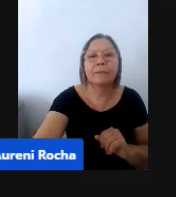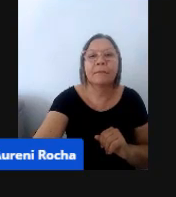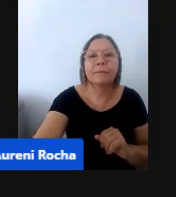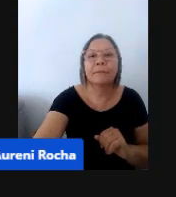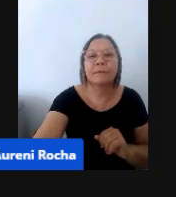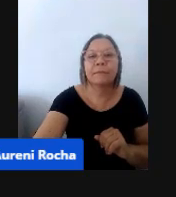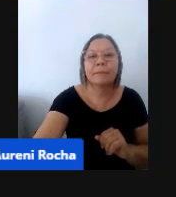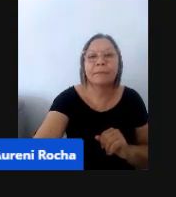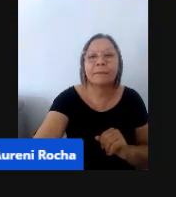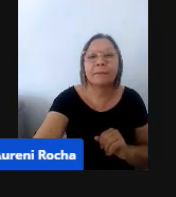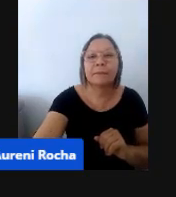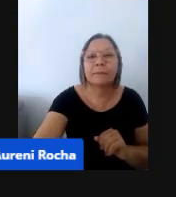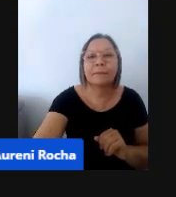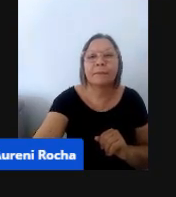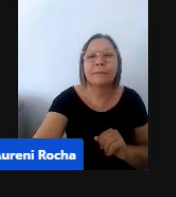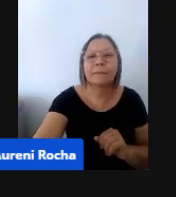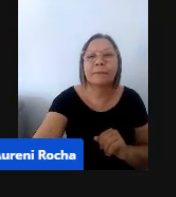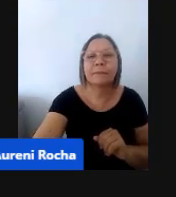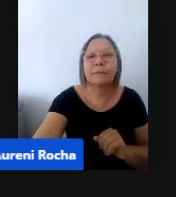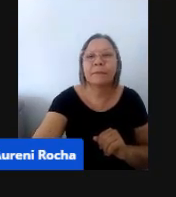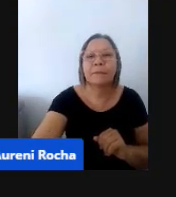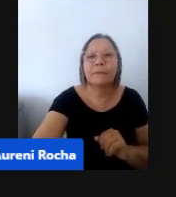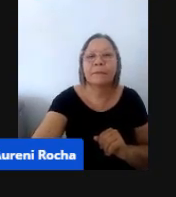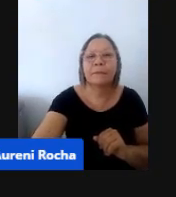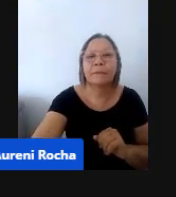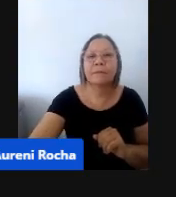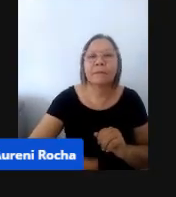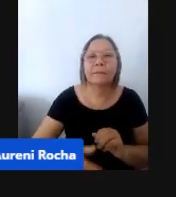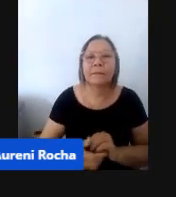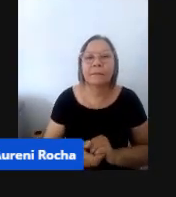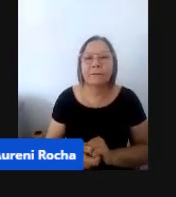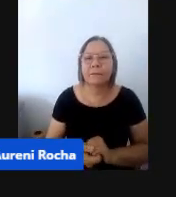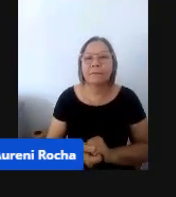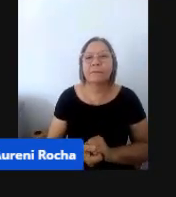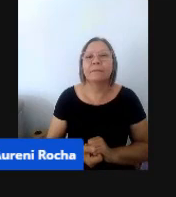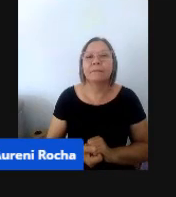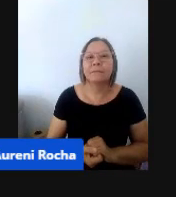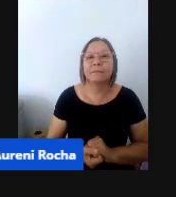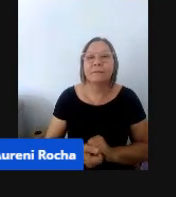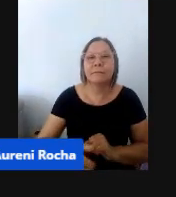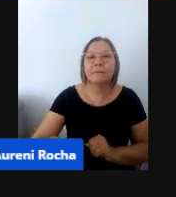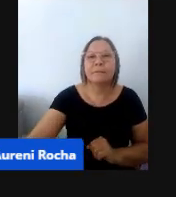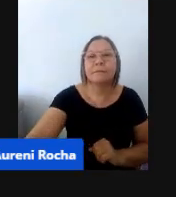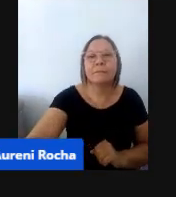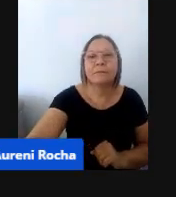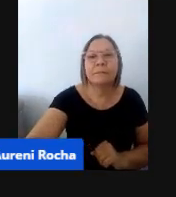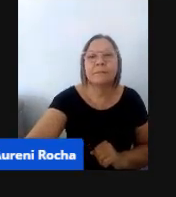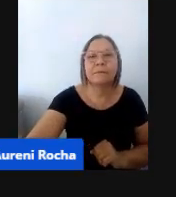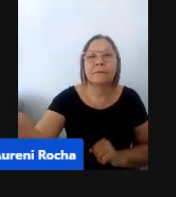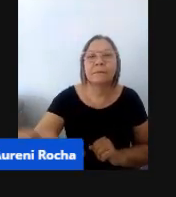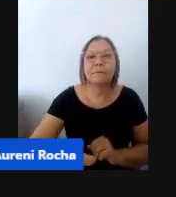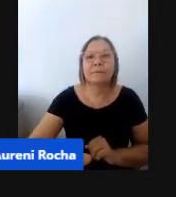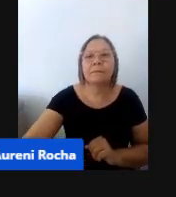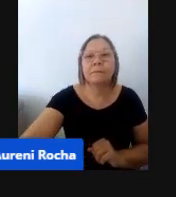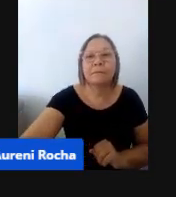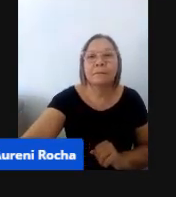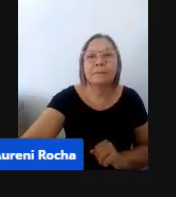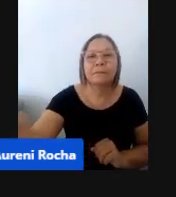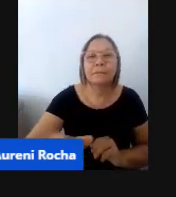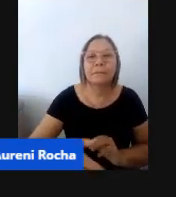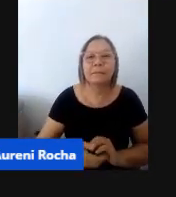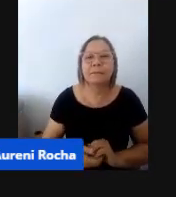dos campos de experiência, nós precisamos, então, garantir a integridade entre eles, né?